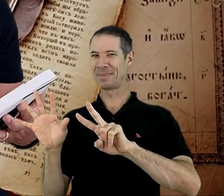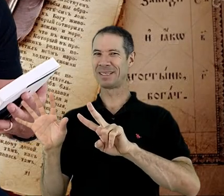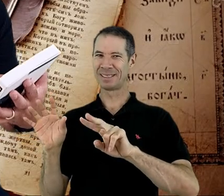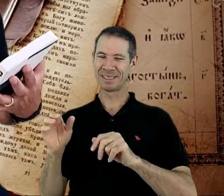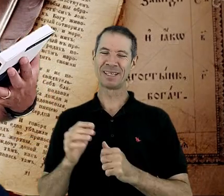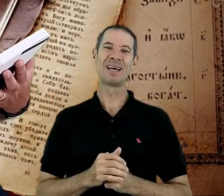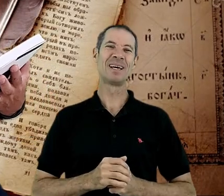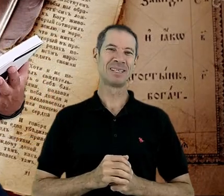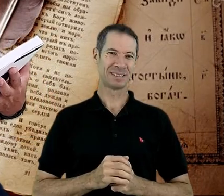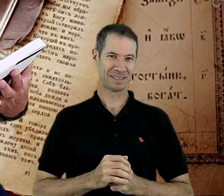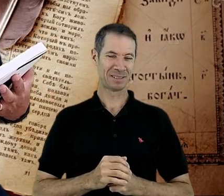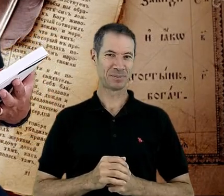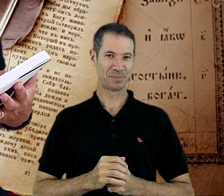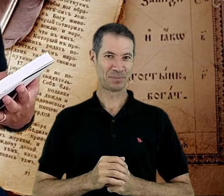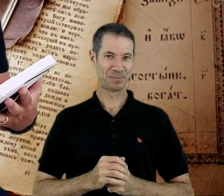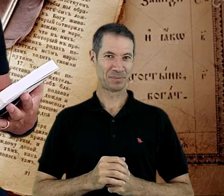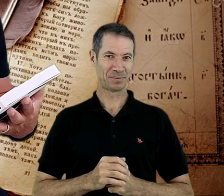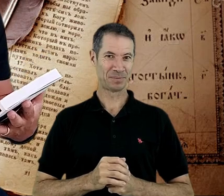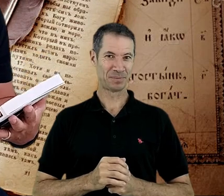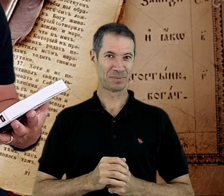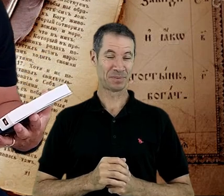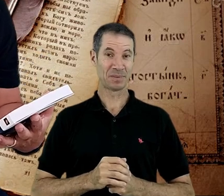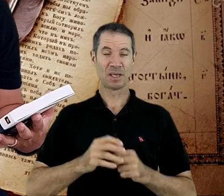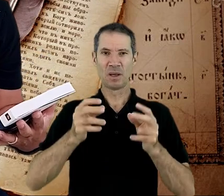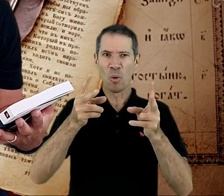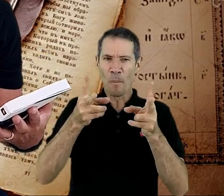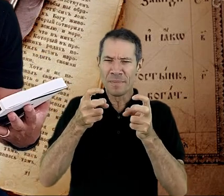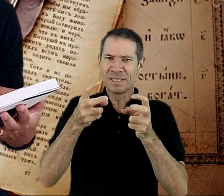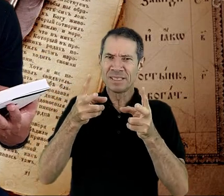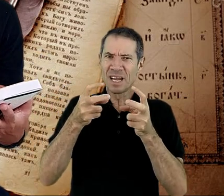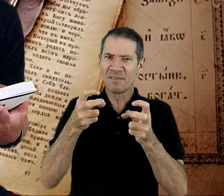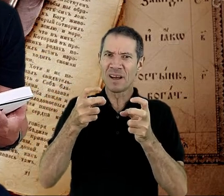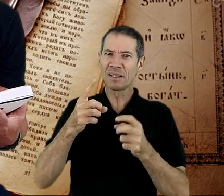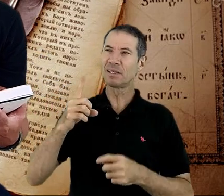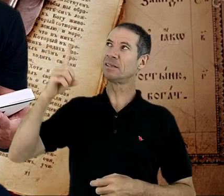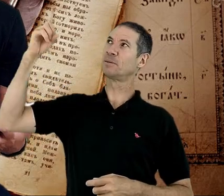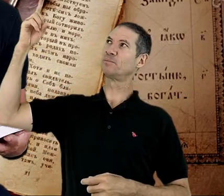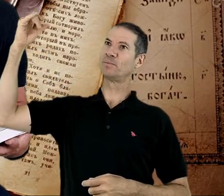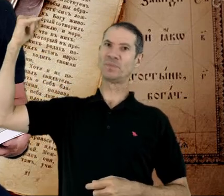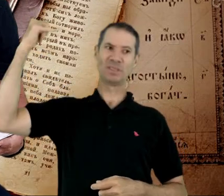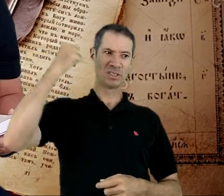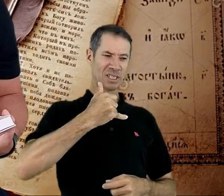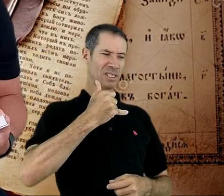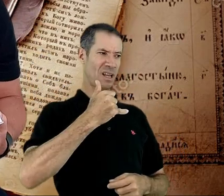E Deus disse, observaste o meu servo Jó?